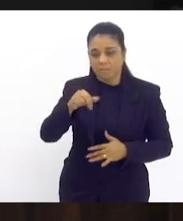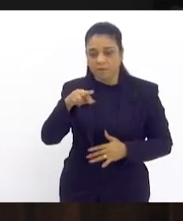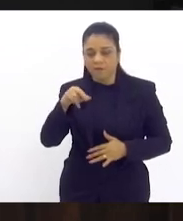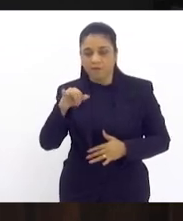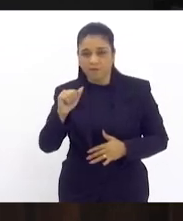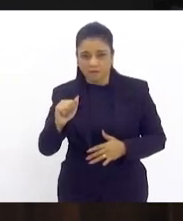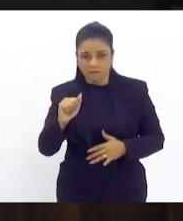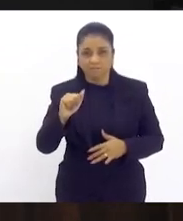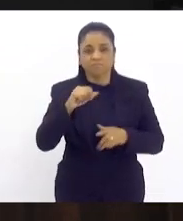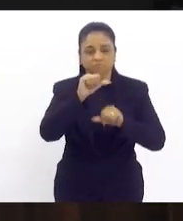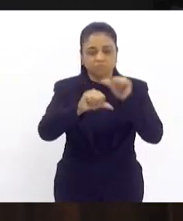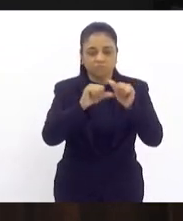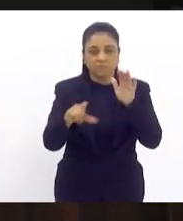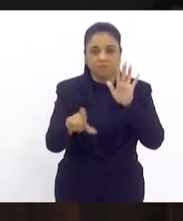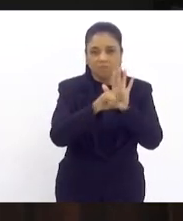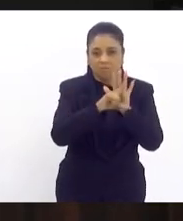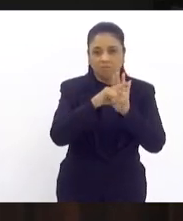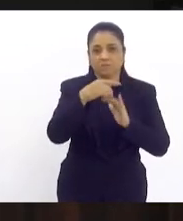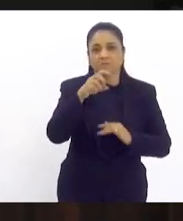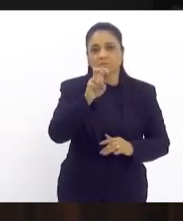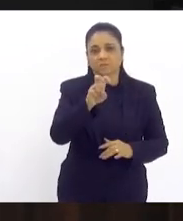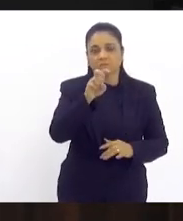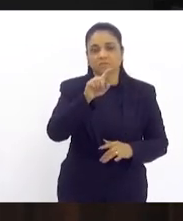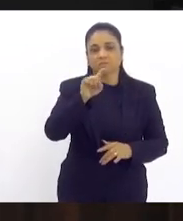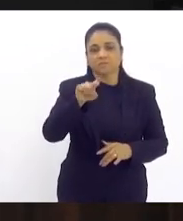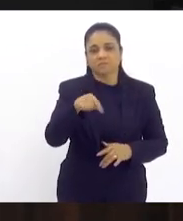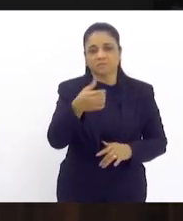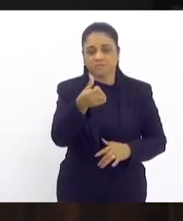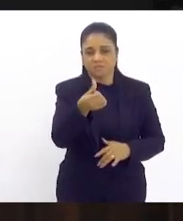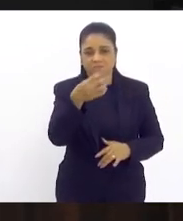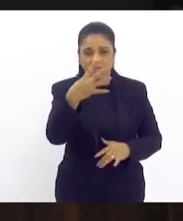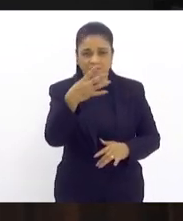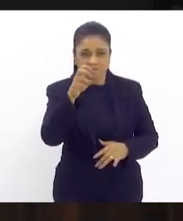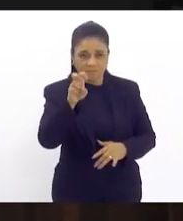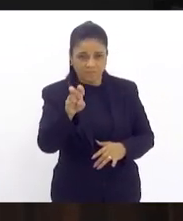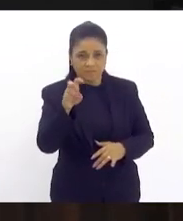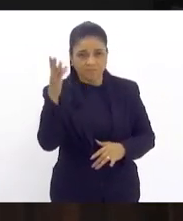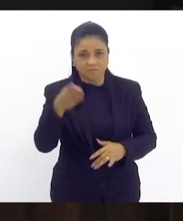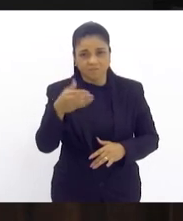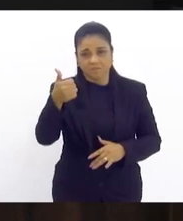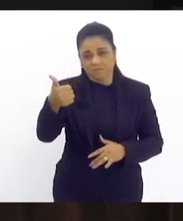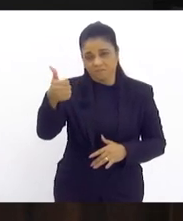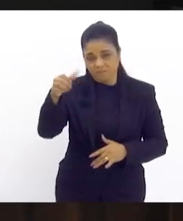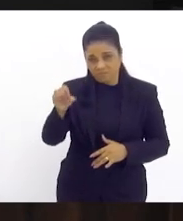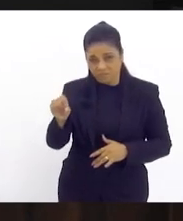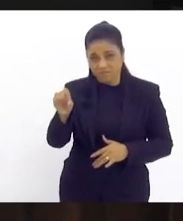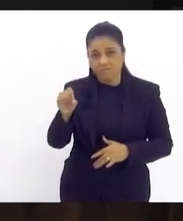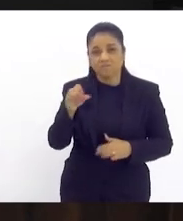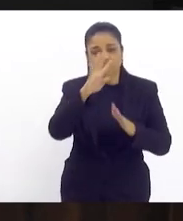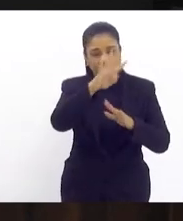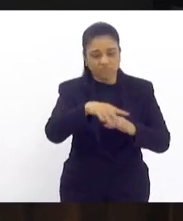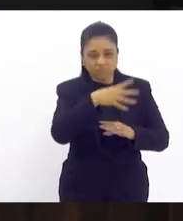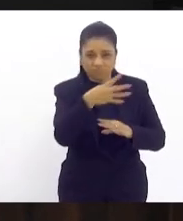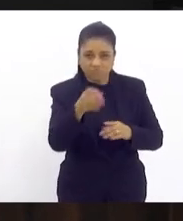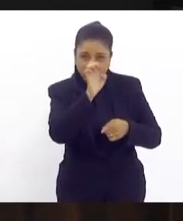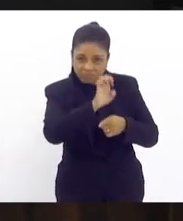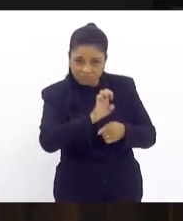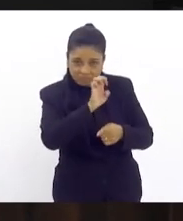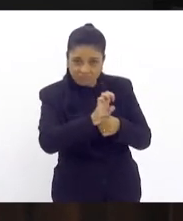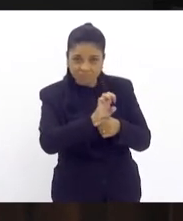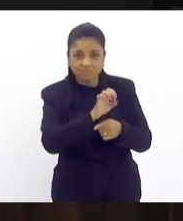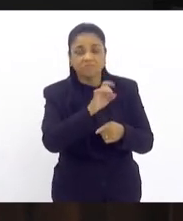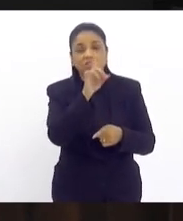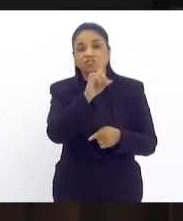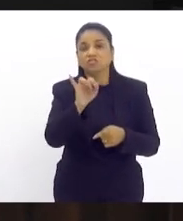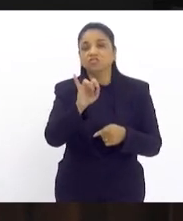que altera a lei número 5.645, de 6 de janeiro de 2010, para incluir no calendário oficial do Estado do Rio de Janeiro, o